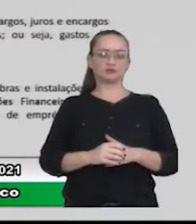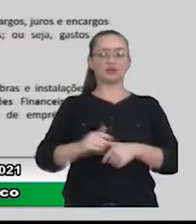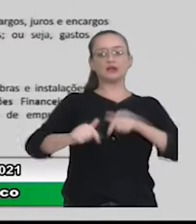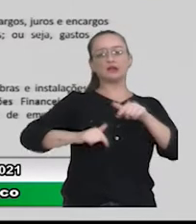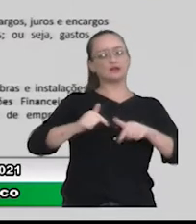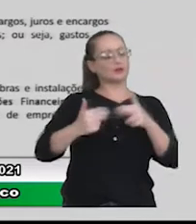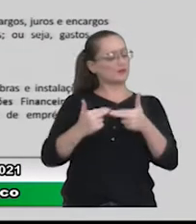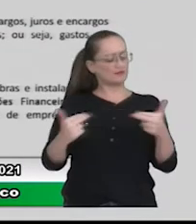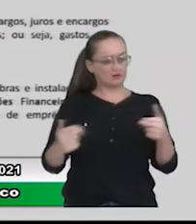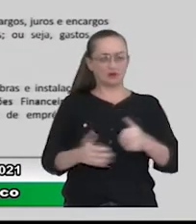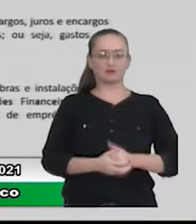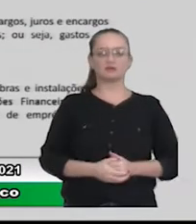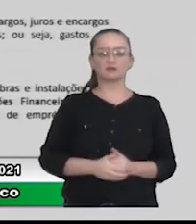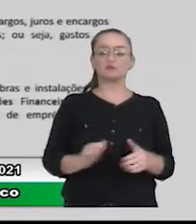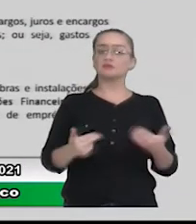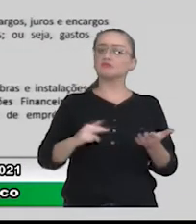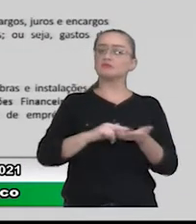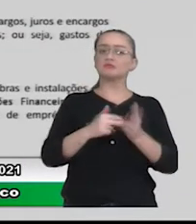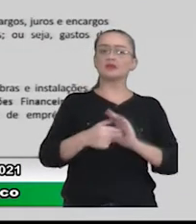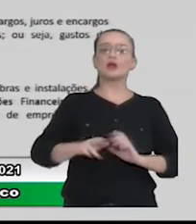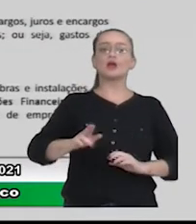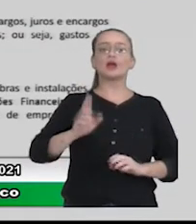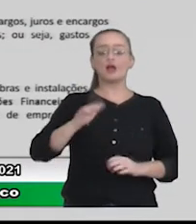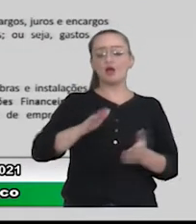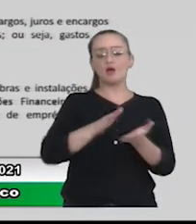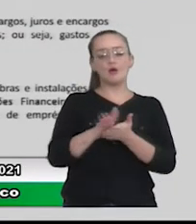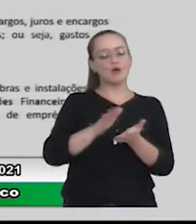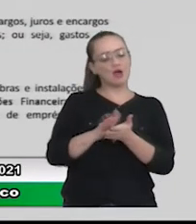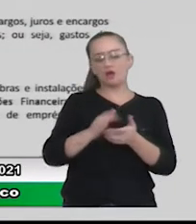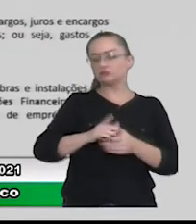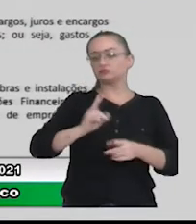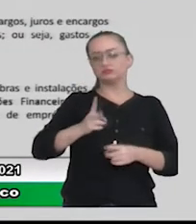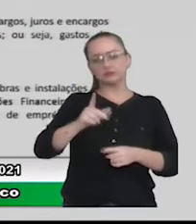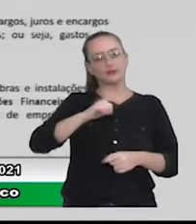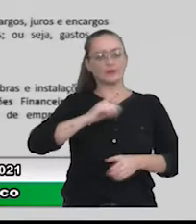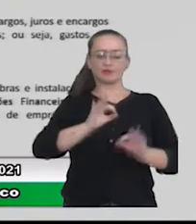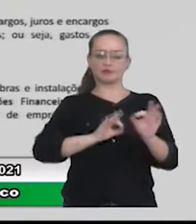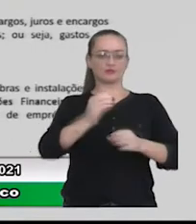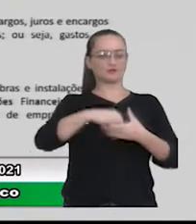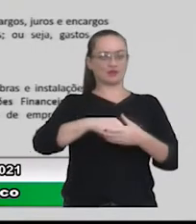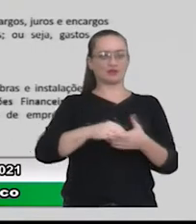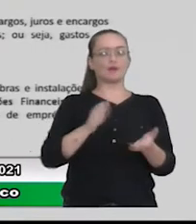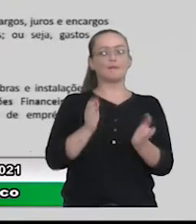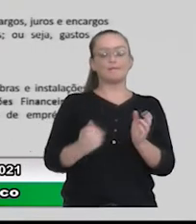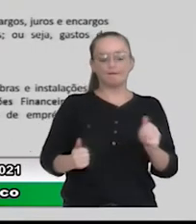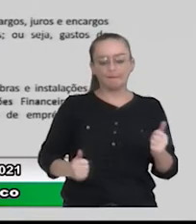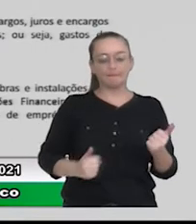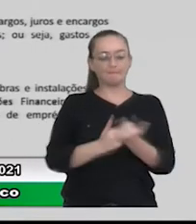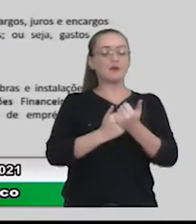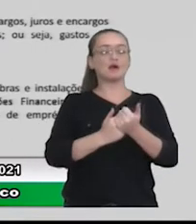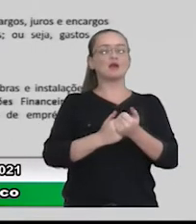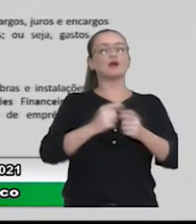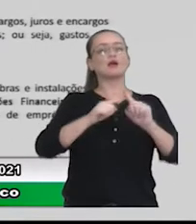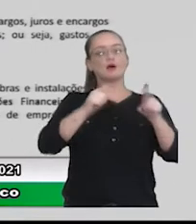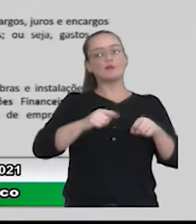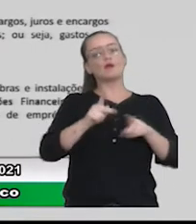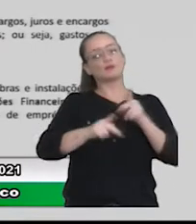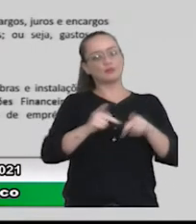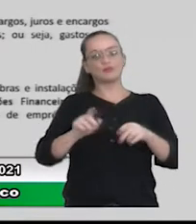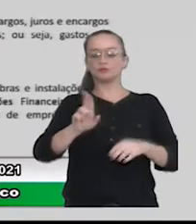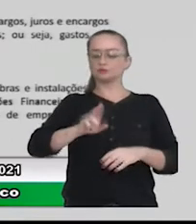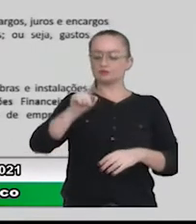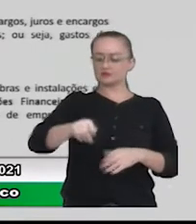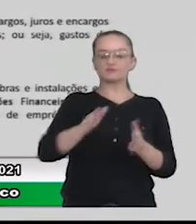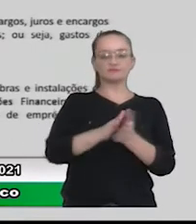cargos diversos, ou seja, o gasto da manutenção das atividades do projeto, é o custeio da máquina pública, que são realizados através das